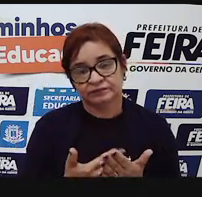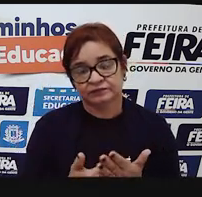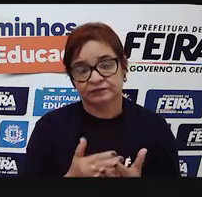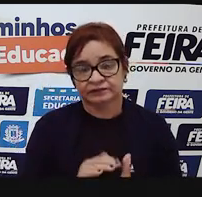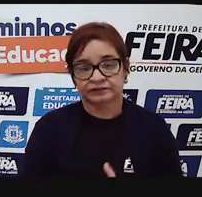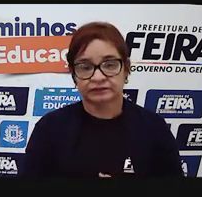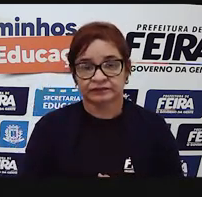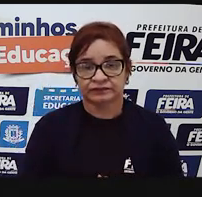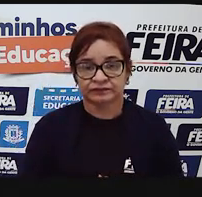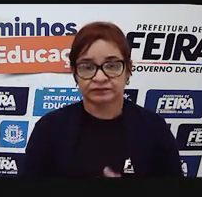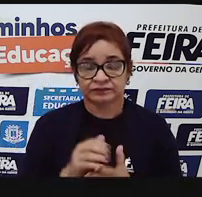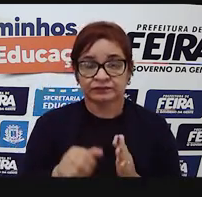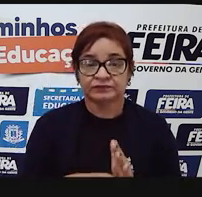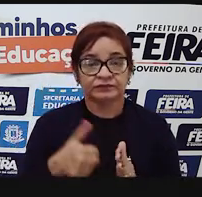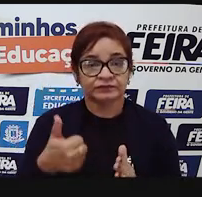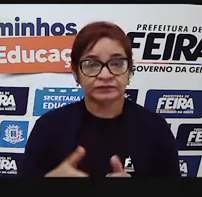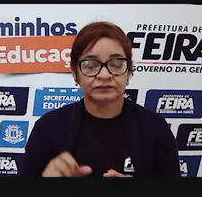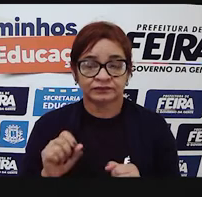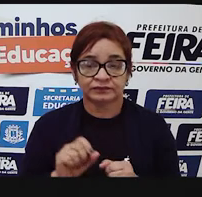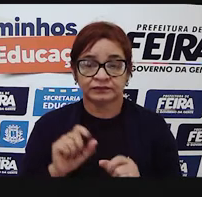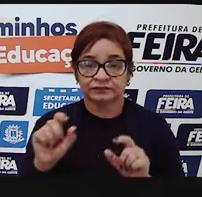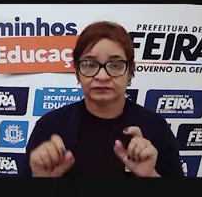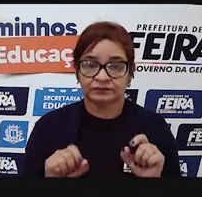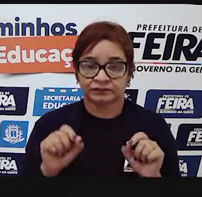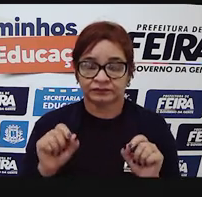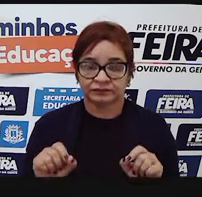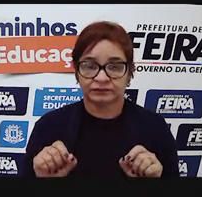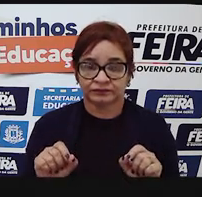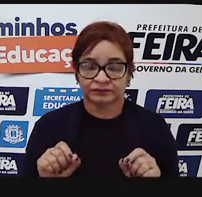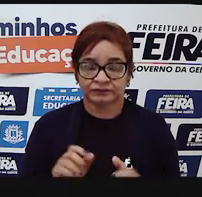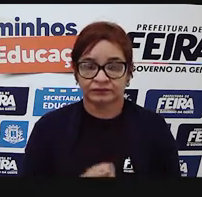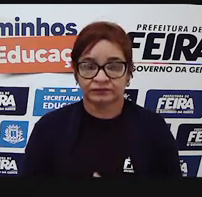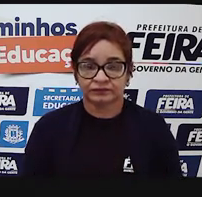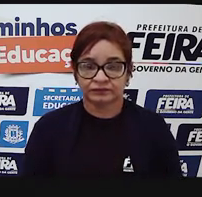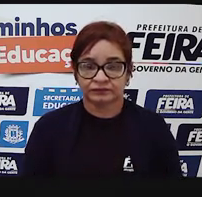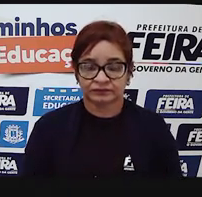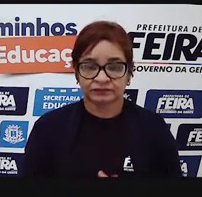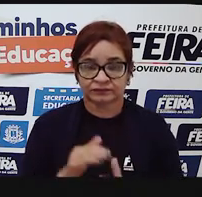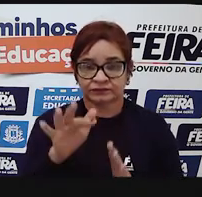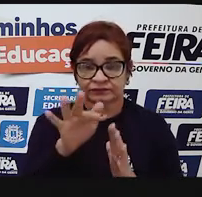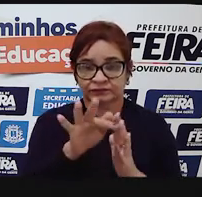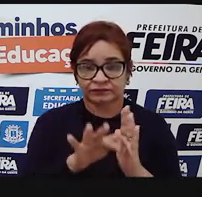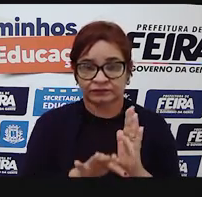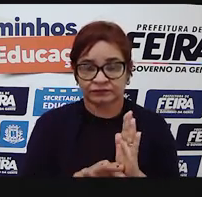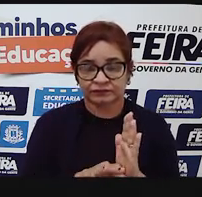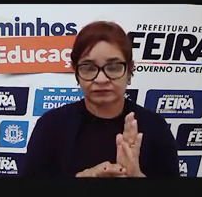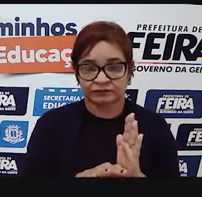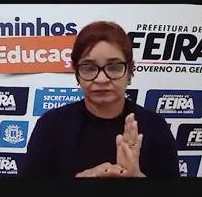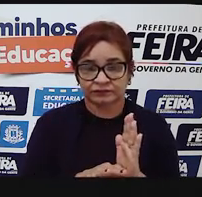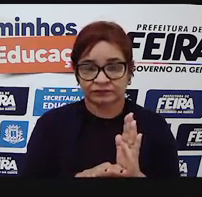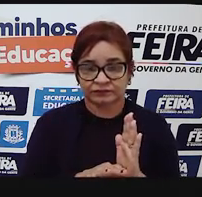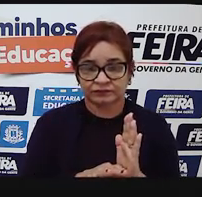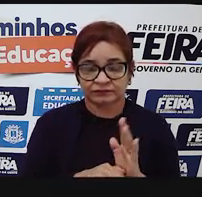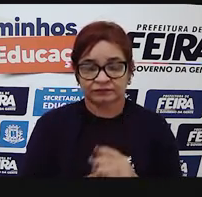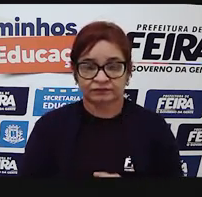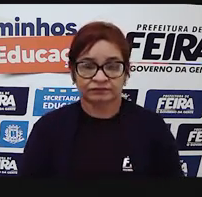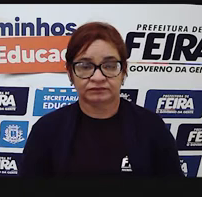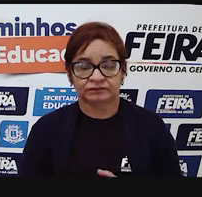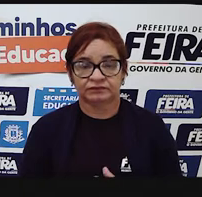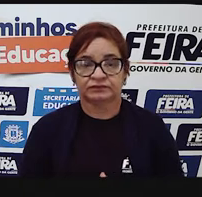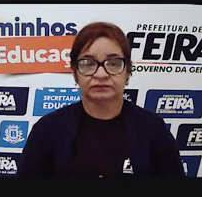Então, a primeira coisa que nós temos que lembrar é que texto é uma unidade de sentido.